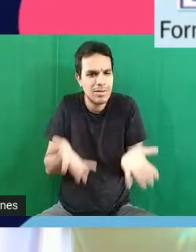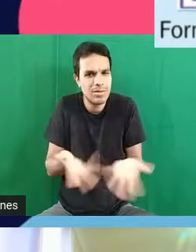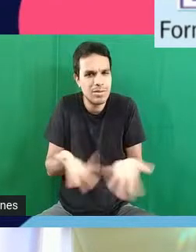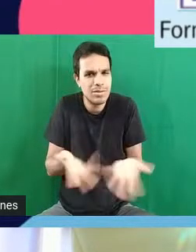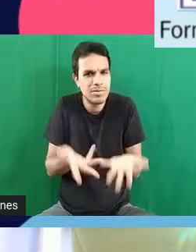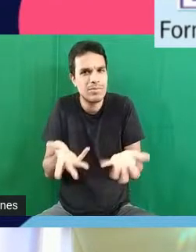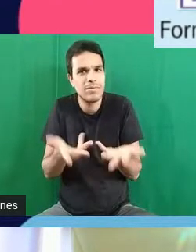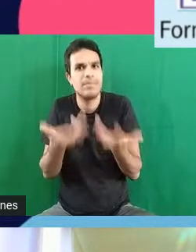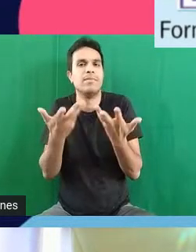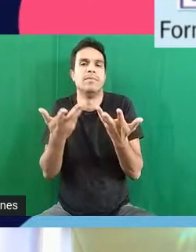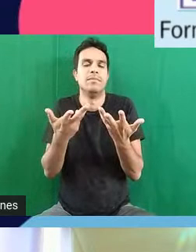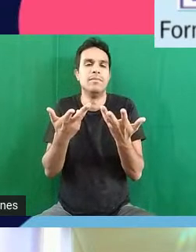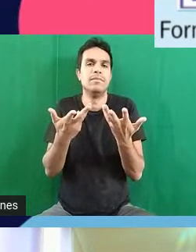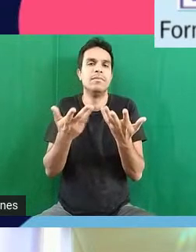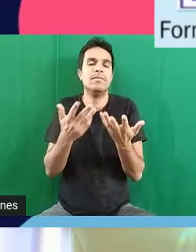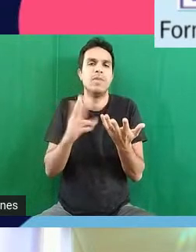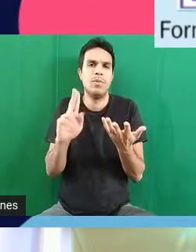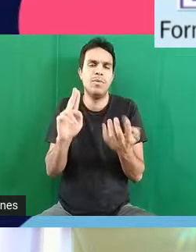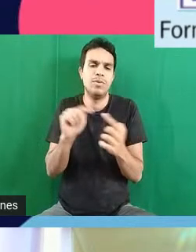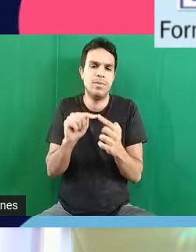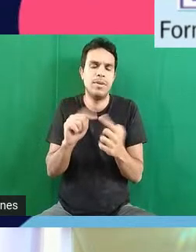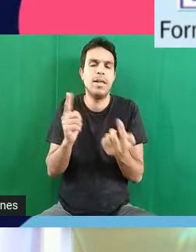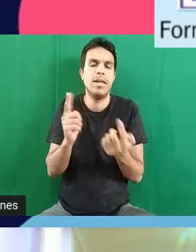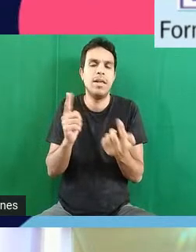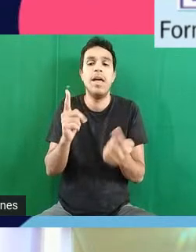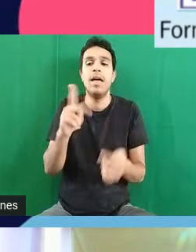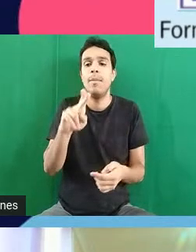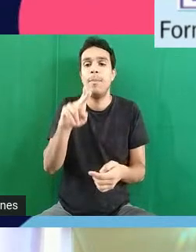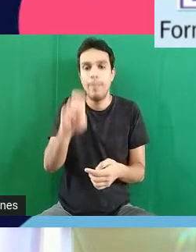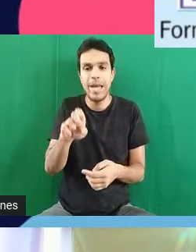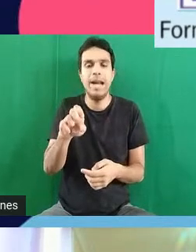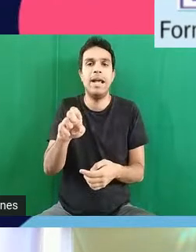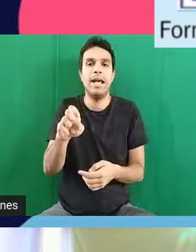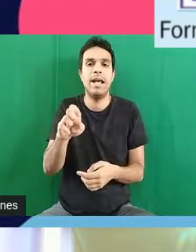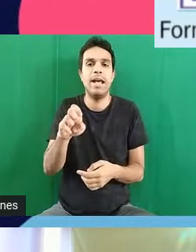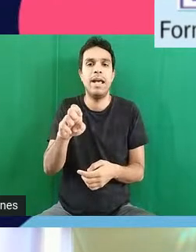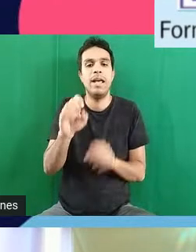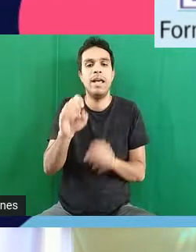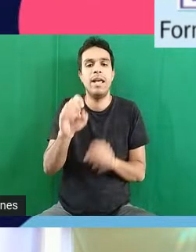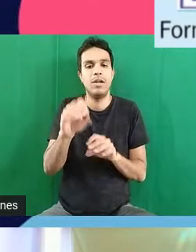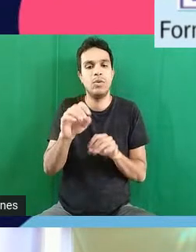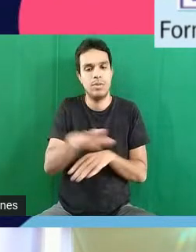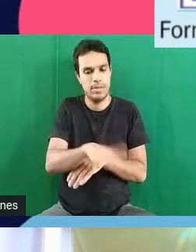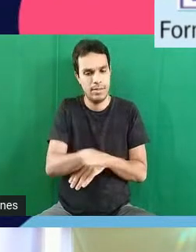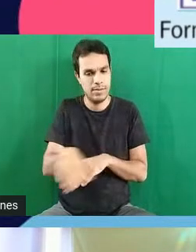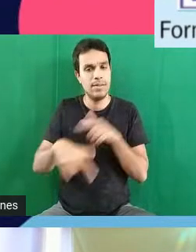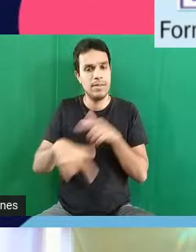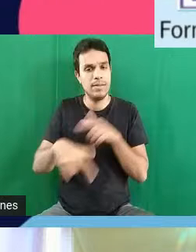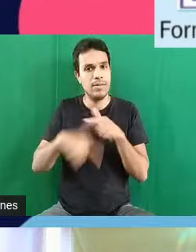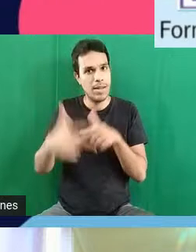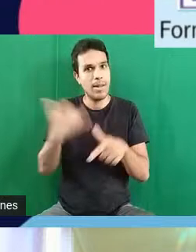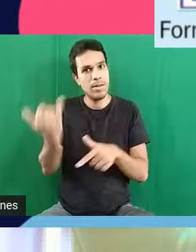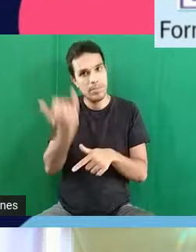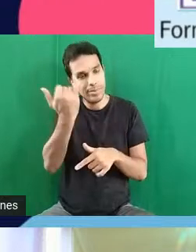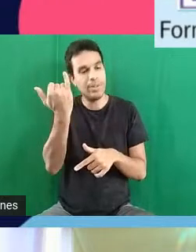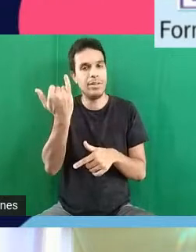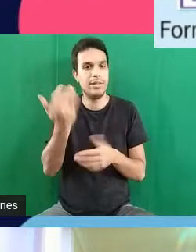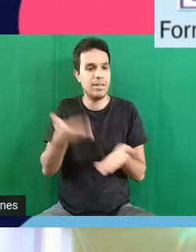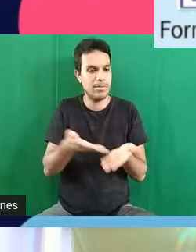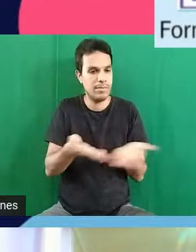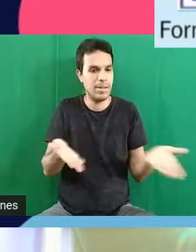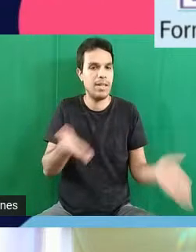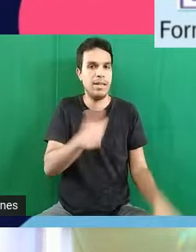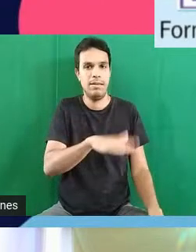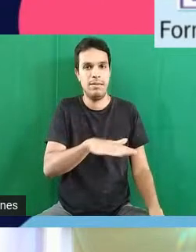mesmo como o nome diz que é pré educação infantil e esse trabalho é muito importante para essas crianças